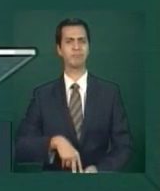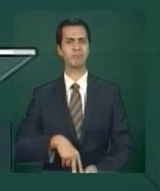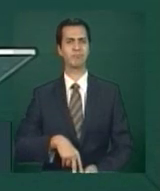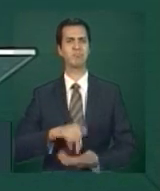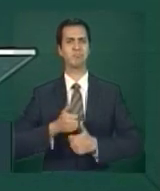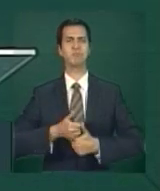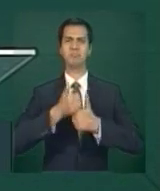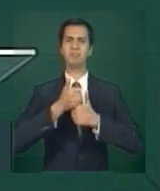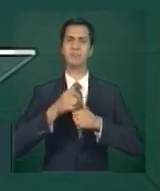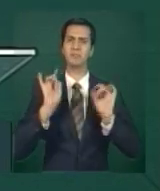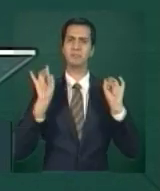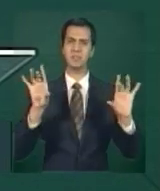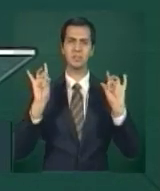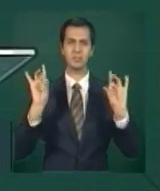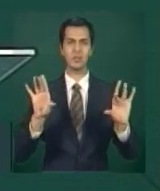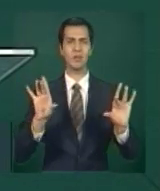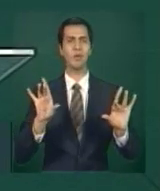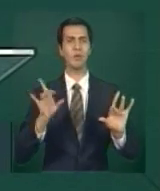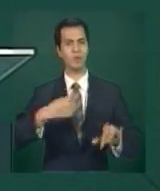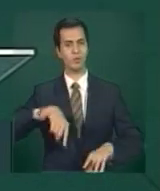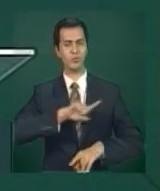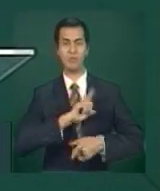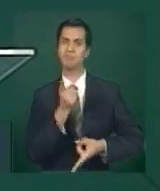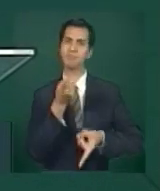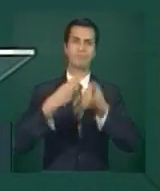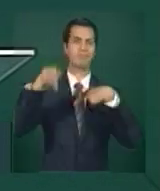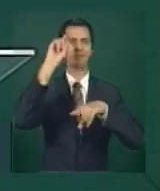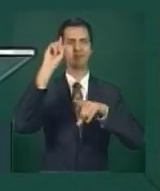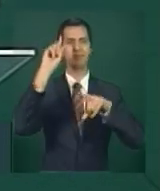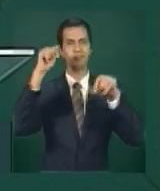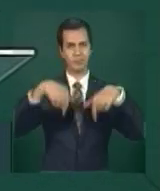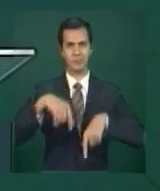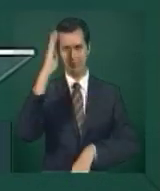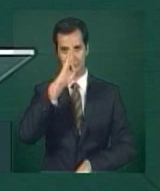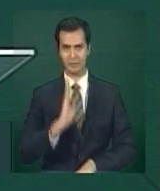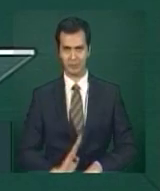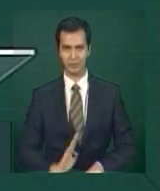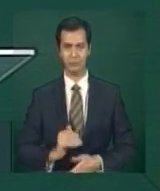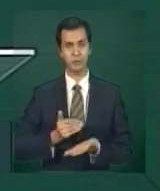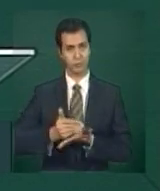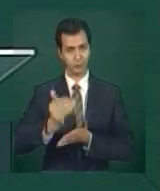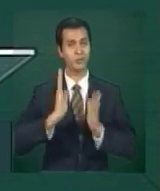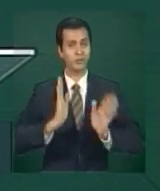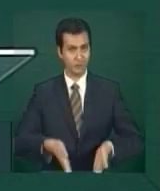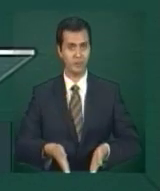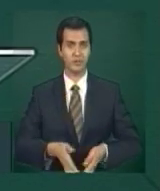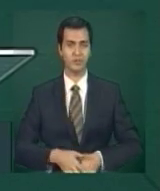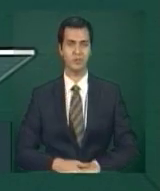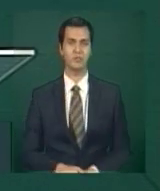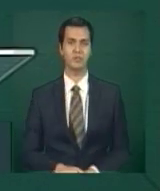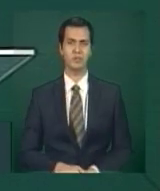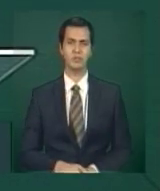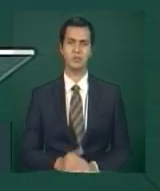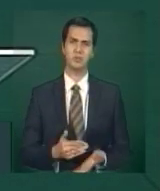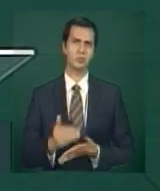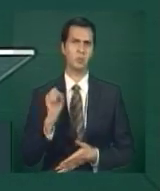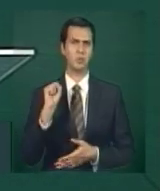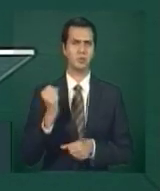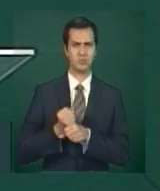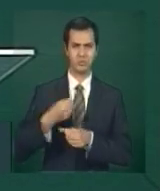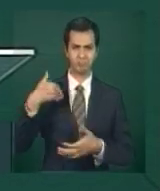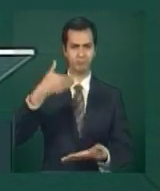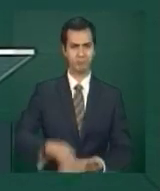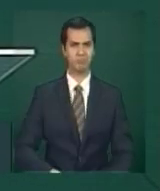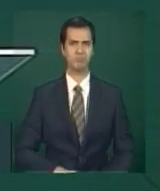processo que é uma grande revolução democrática e social que vem sendo feita nesse país há mais de oito anos.